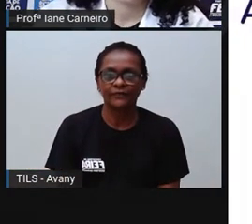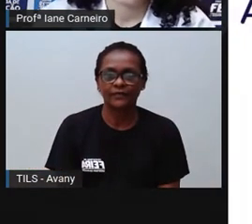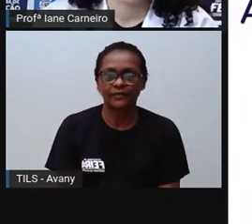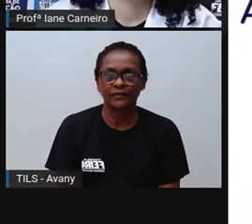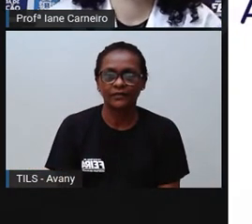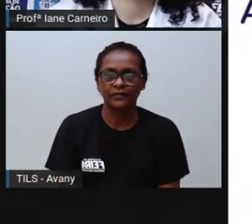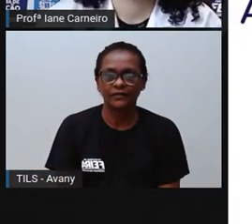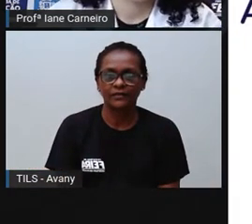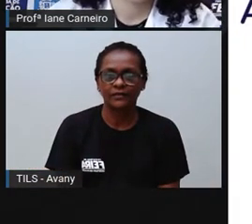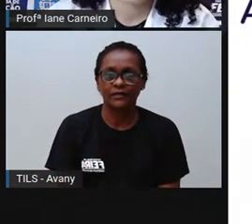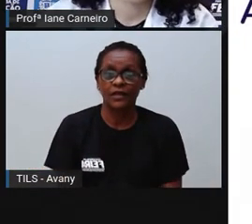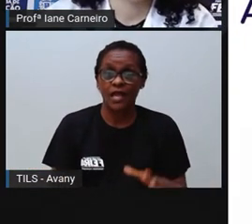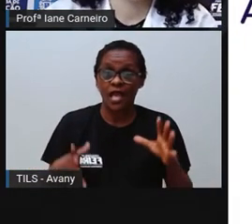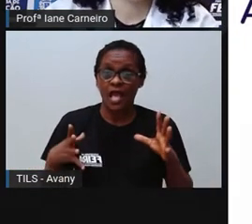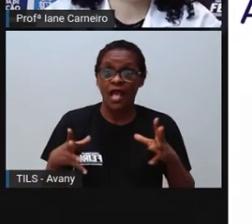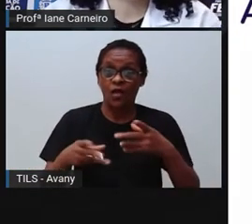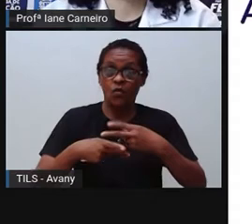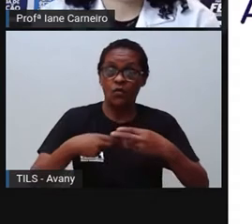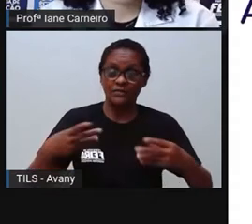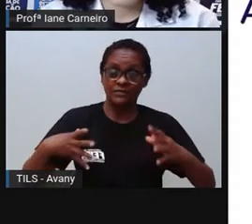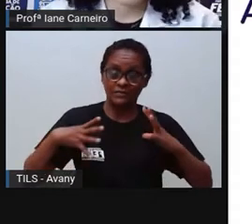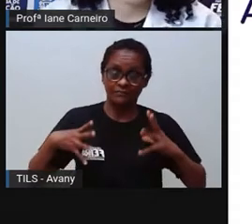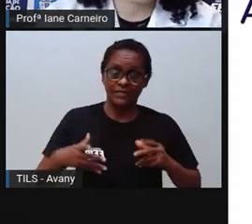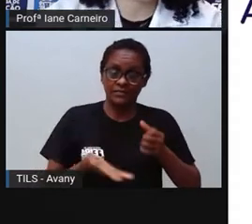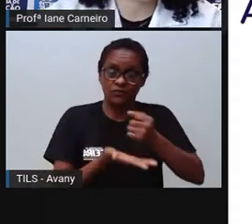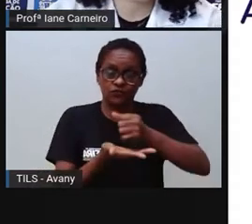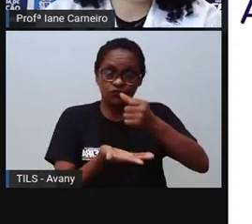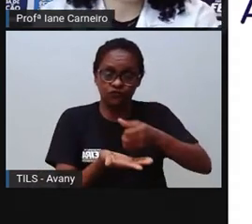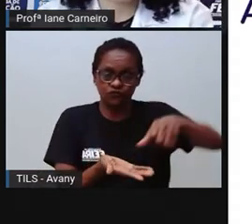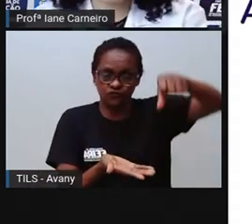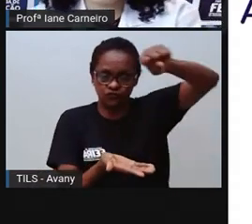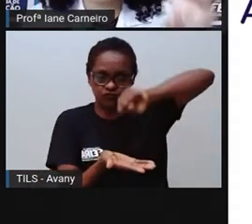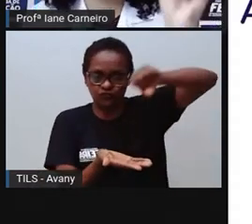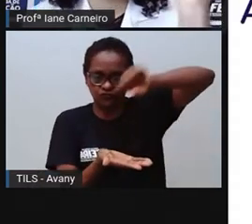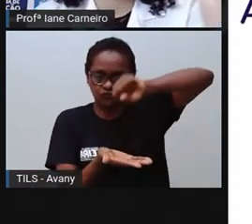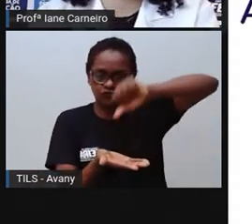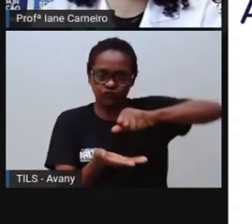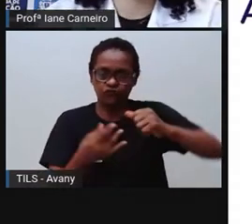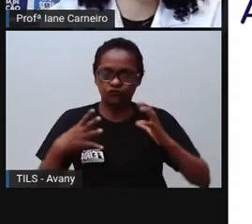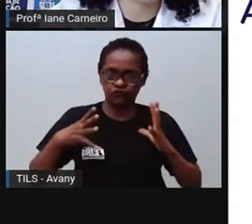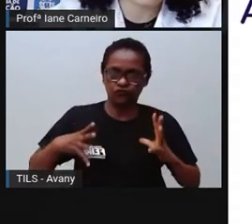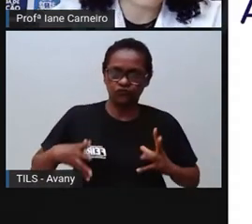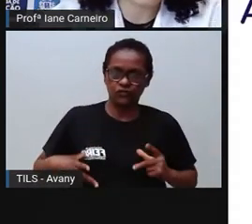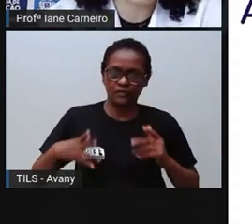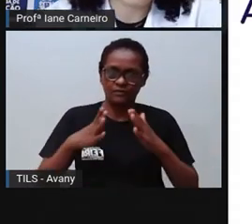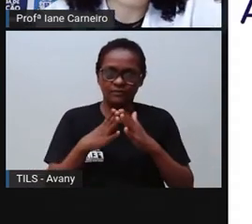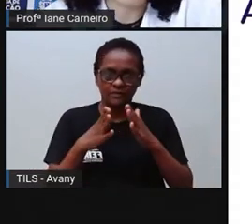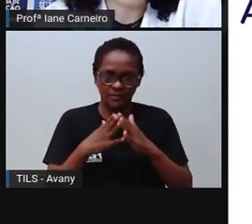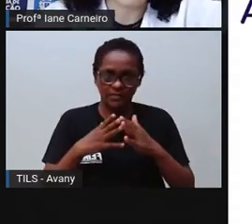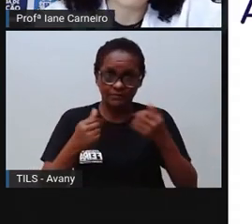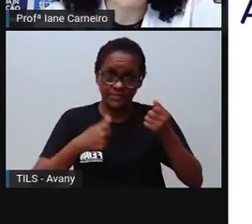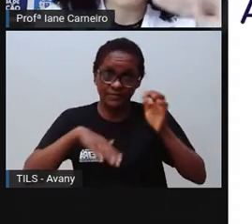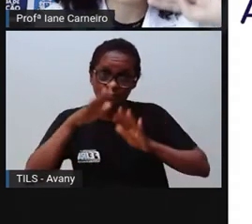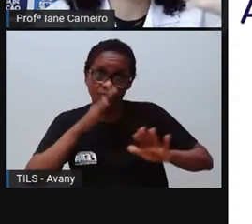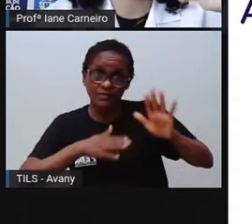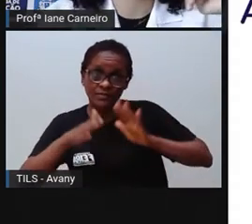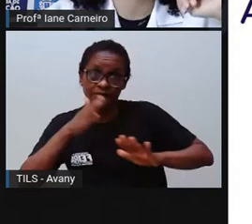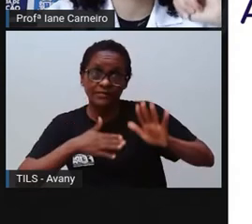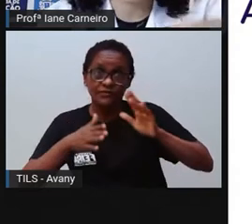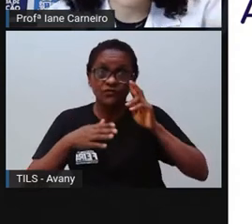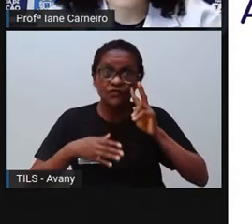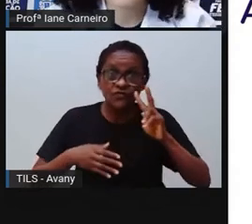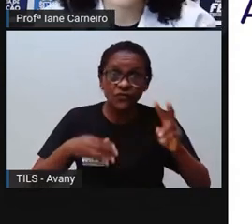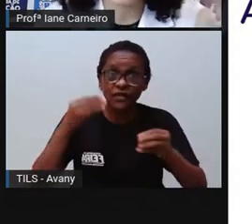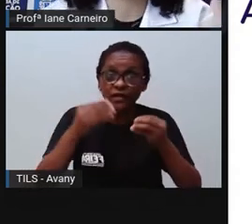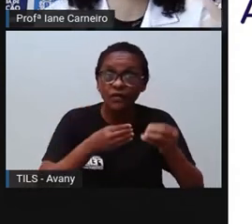Ó, materiais de limpeza, que também fica às vezes, né, perto da cozinha, perto da saída, da saída, assim, da